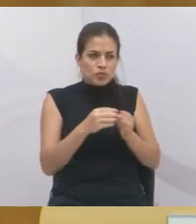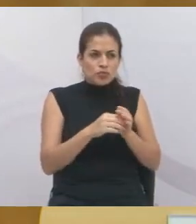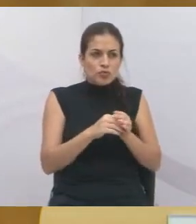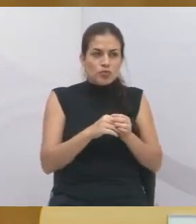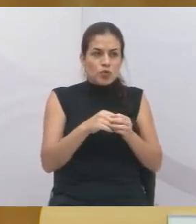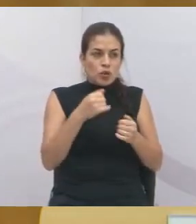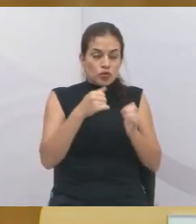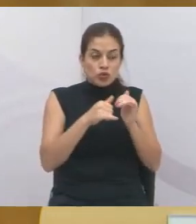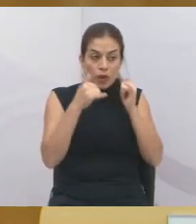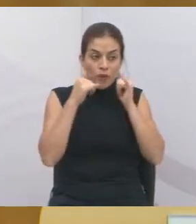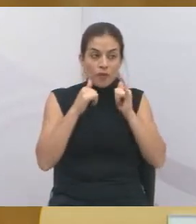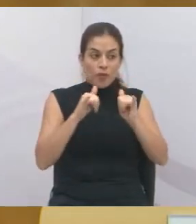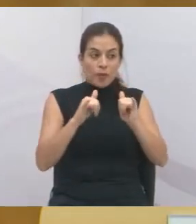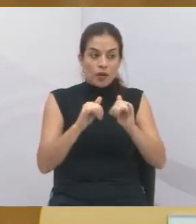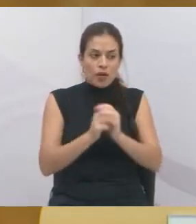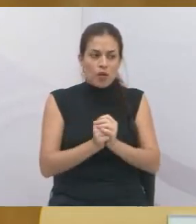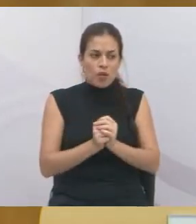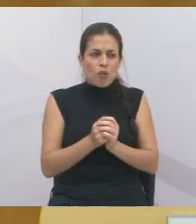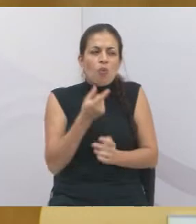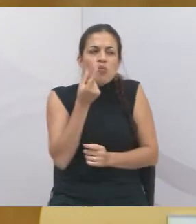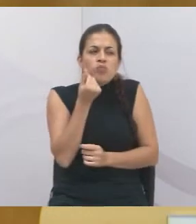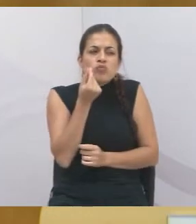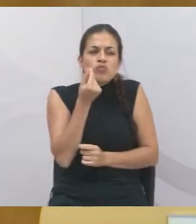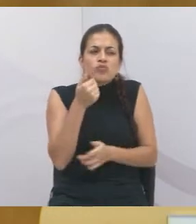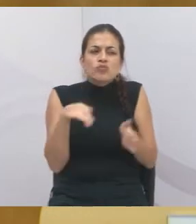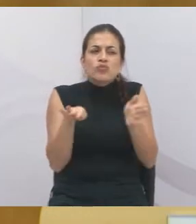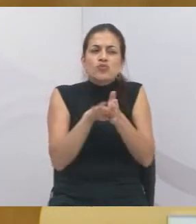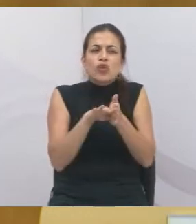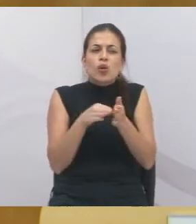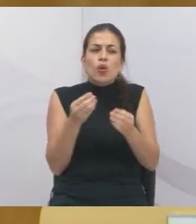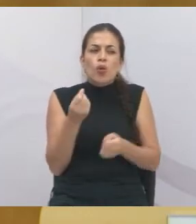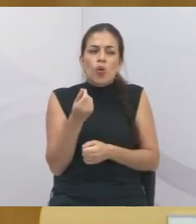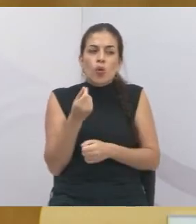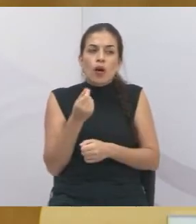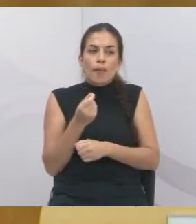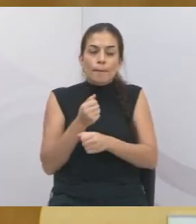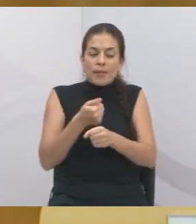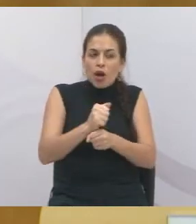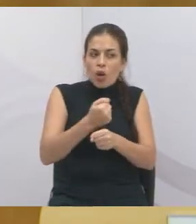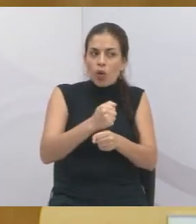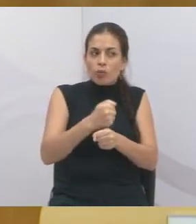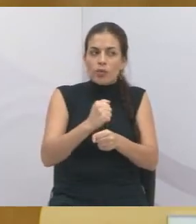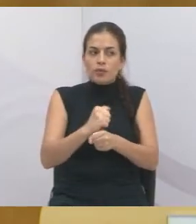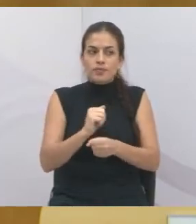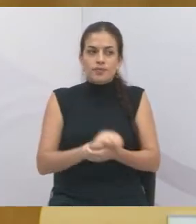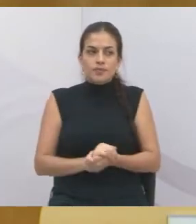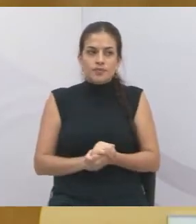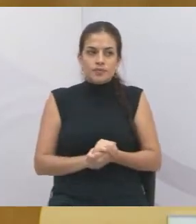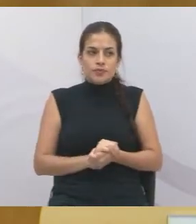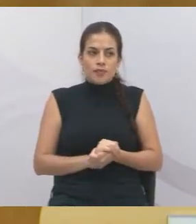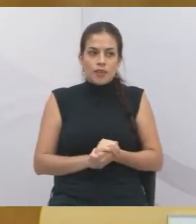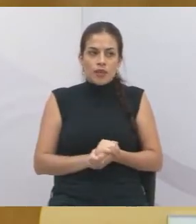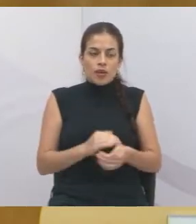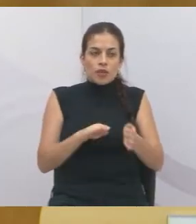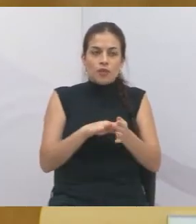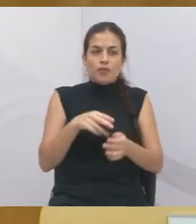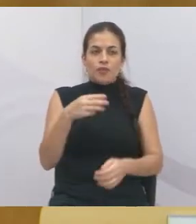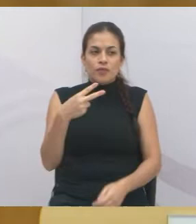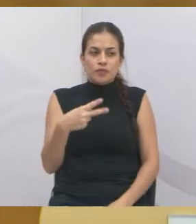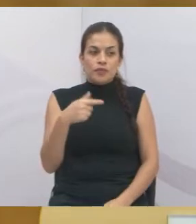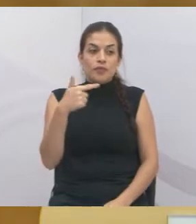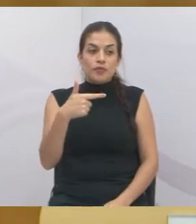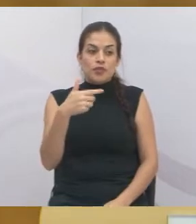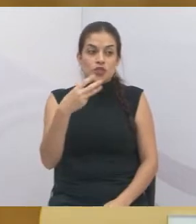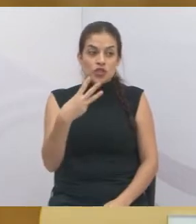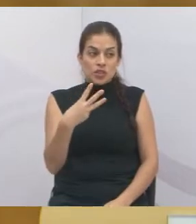chegou. Porque foi iniciada com o orçamento previsto de 17 milhões de reais, chegou a 23 milhões de reais